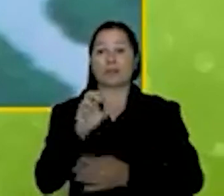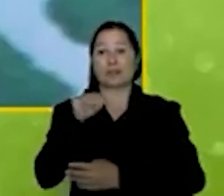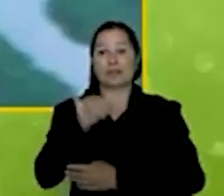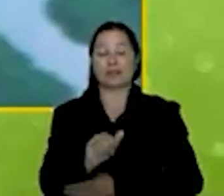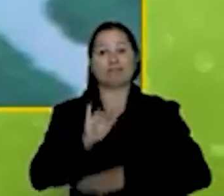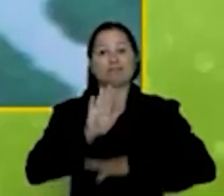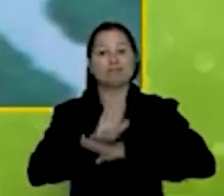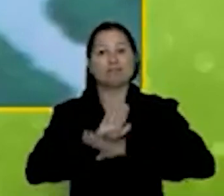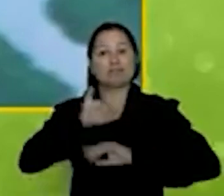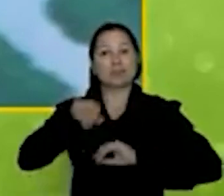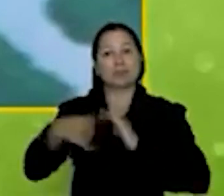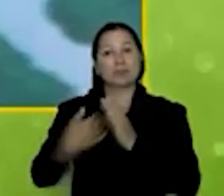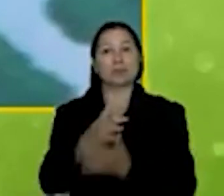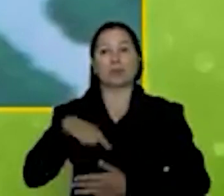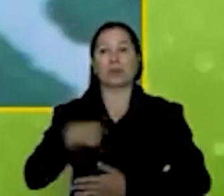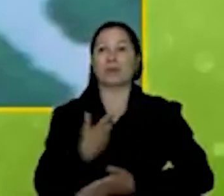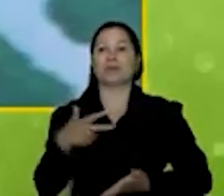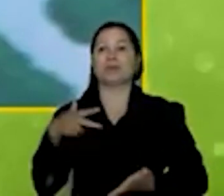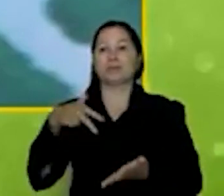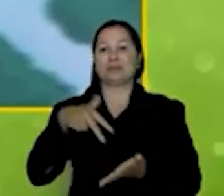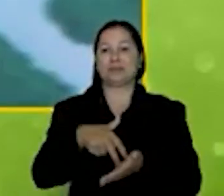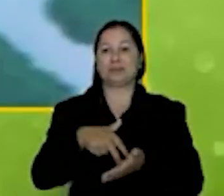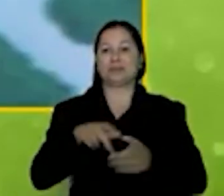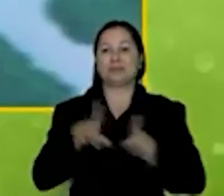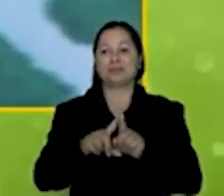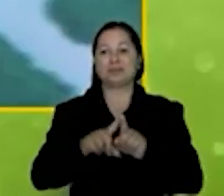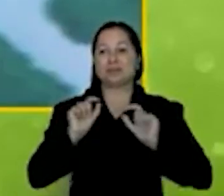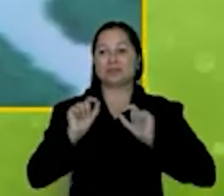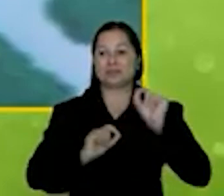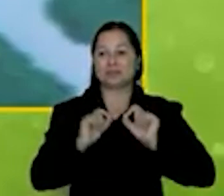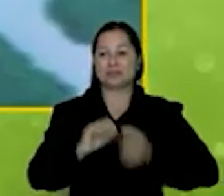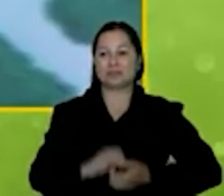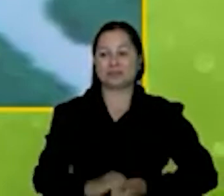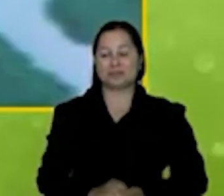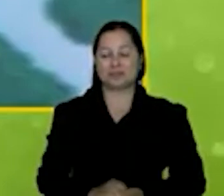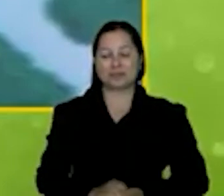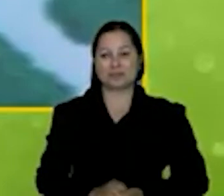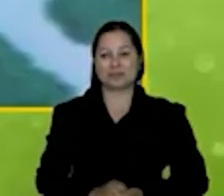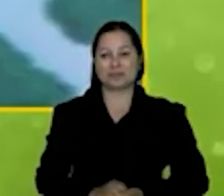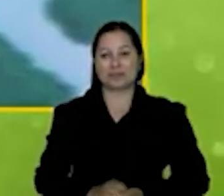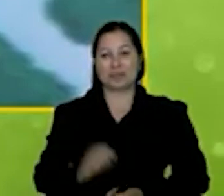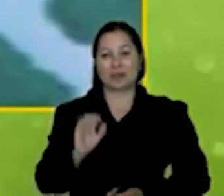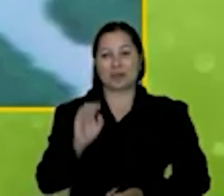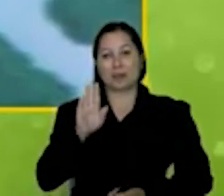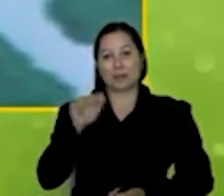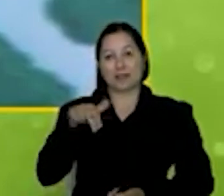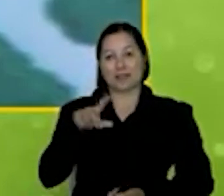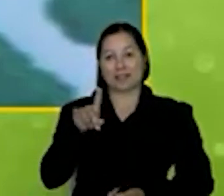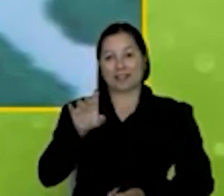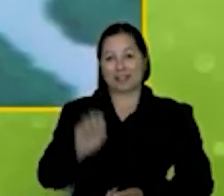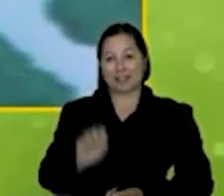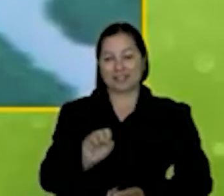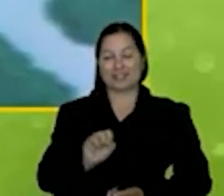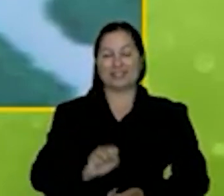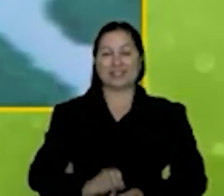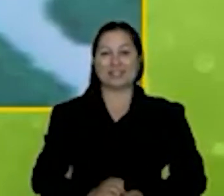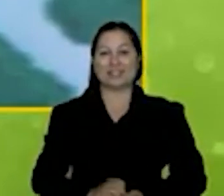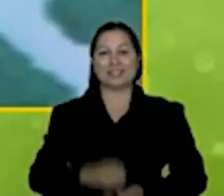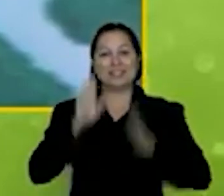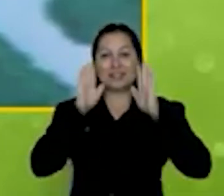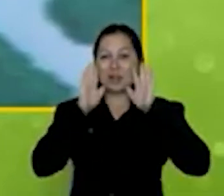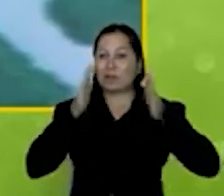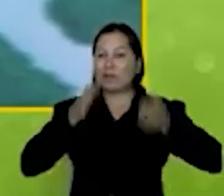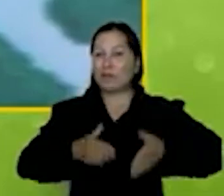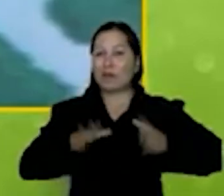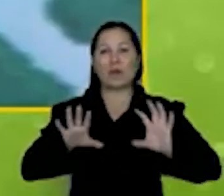essa oportunidade de a gente estar aqui e dizer para vocês que o BNDES muito focado o